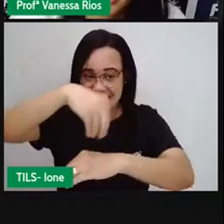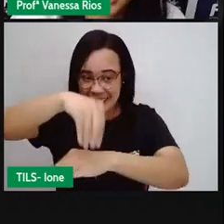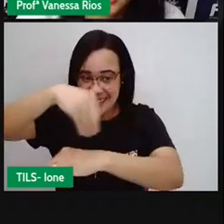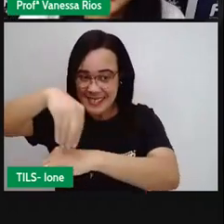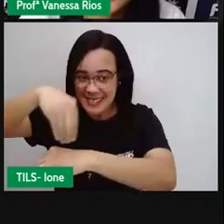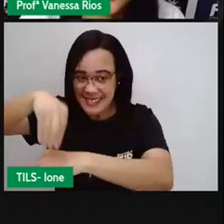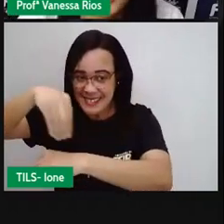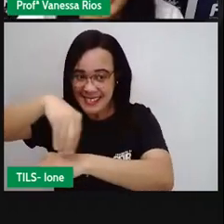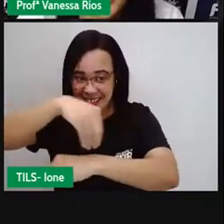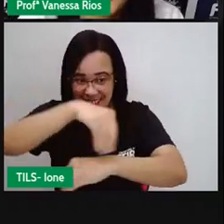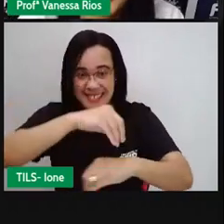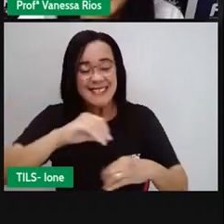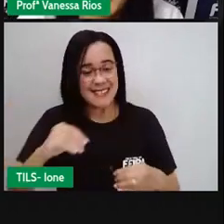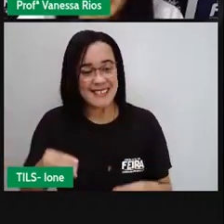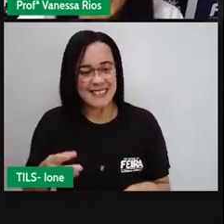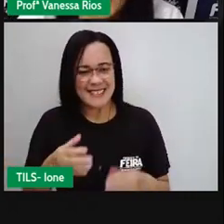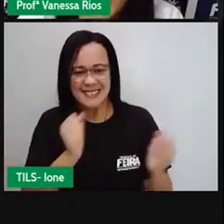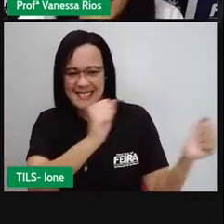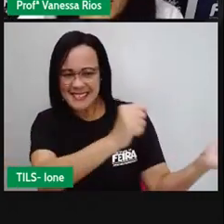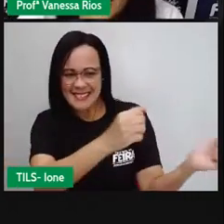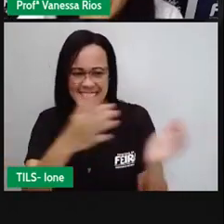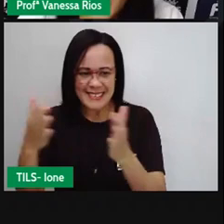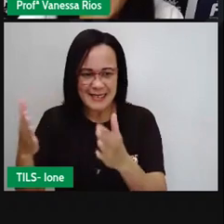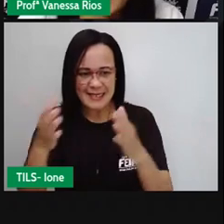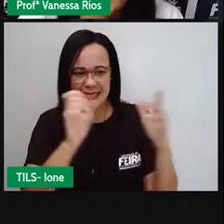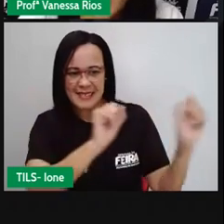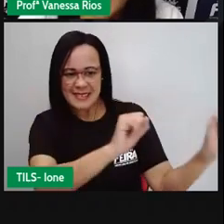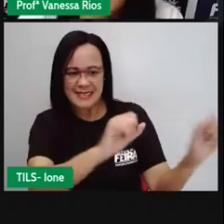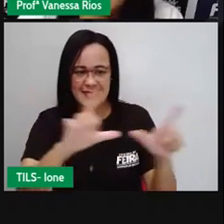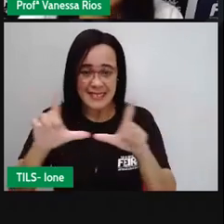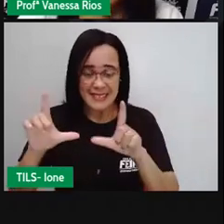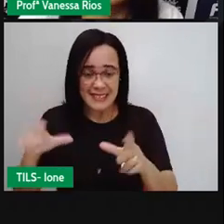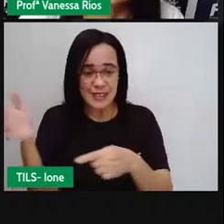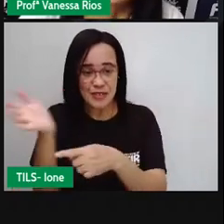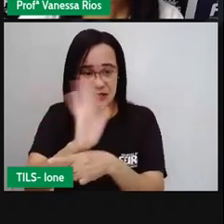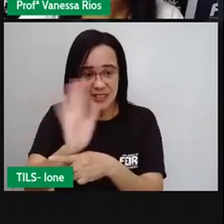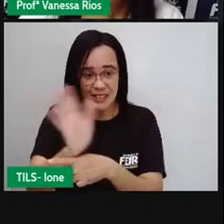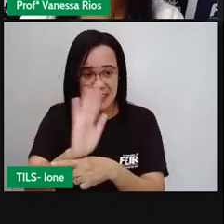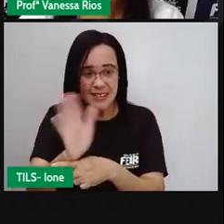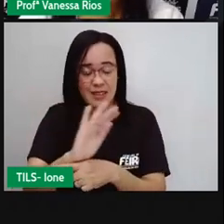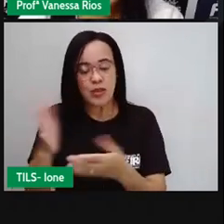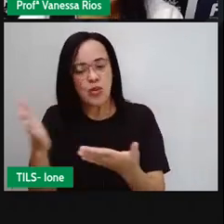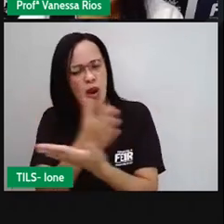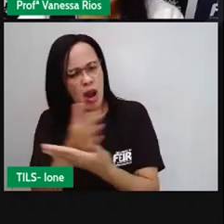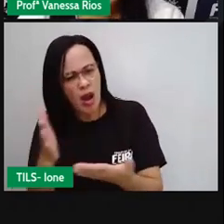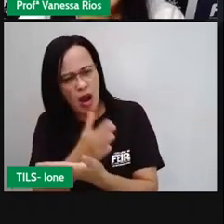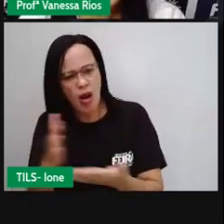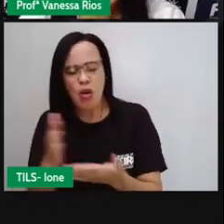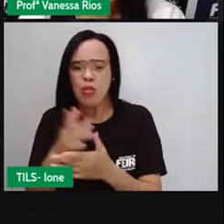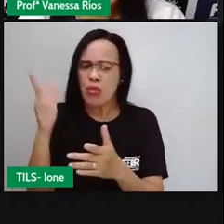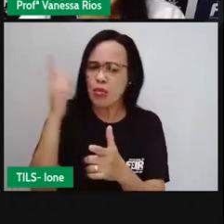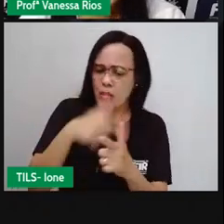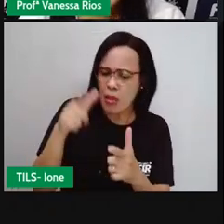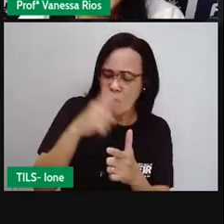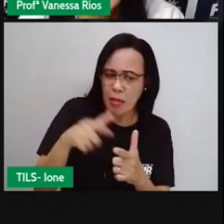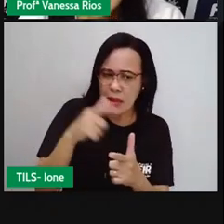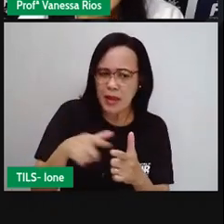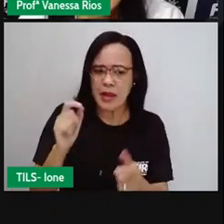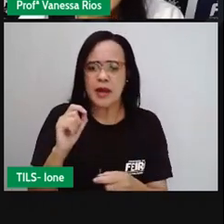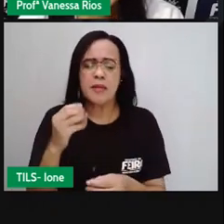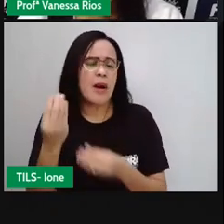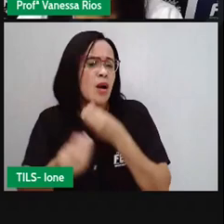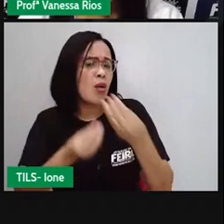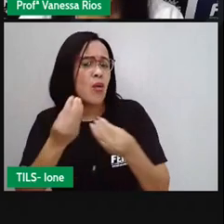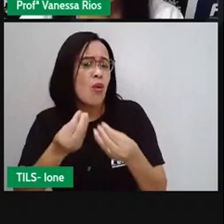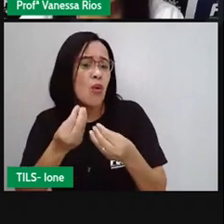Então, olha só. A própria parou um vídeo, né? Com algumas dicas aí importantes para que a gente preste atenção